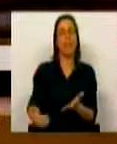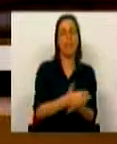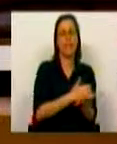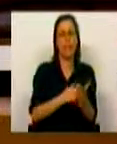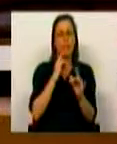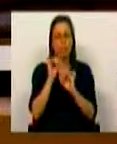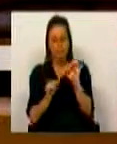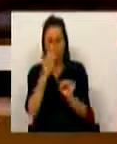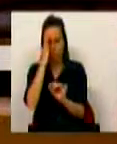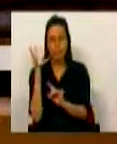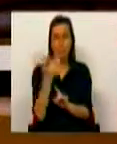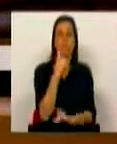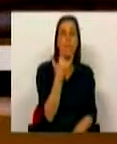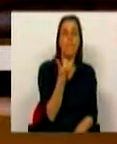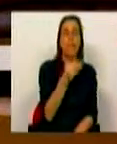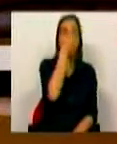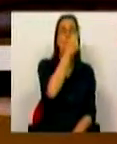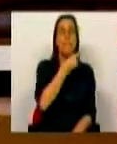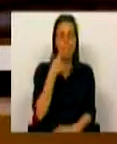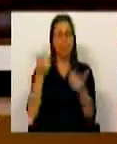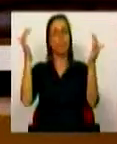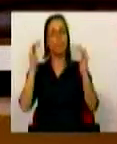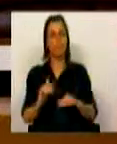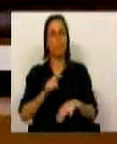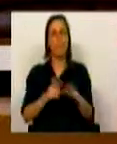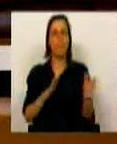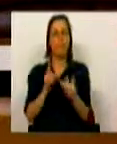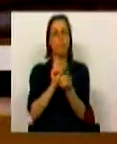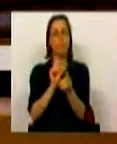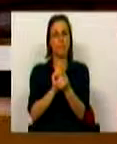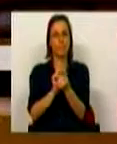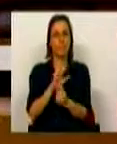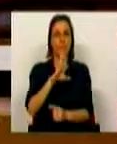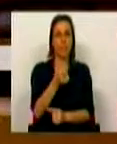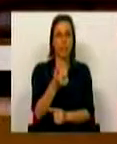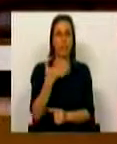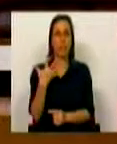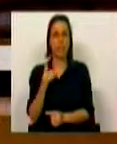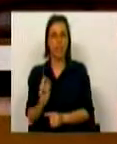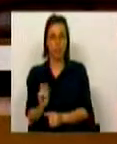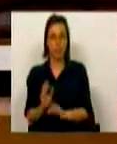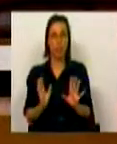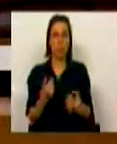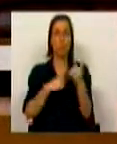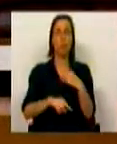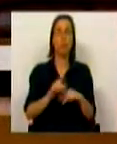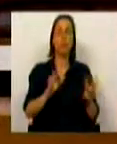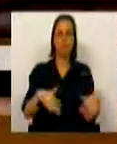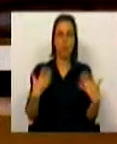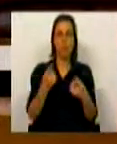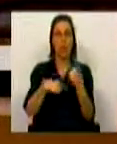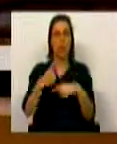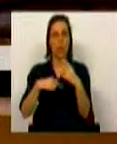biométricos permitiu, desde o dia 20 de maio, reduzir o tempo médio de atendimento de 15 para 5 minutos e passou a ser possível